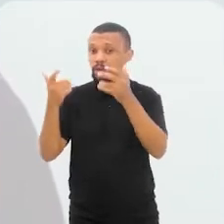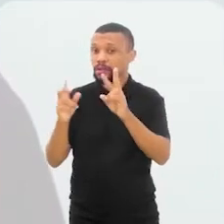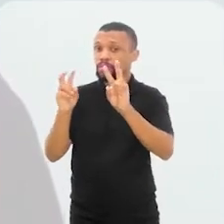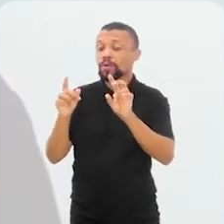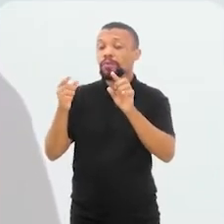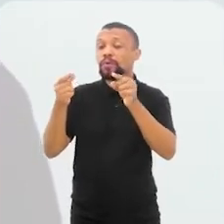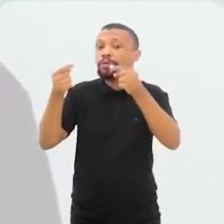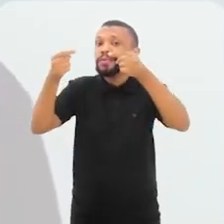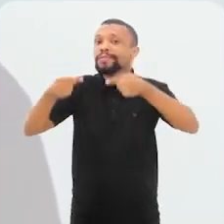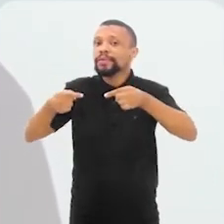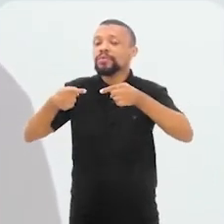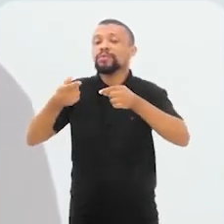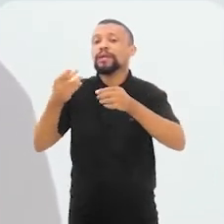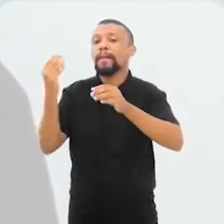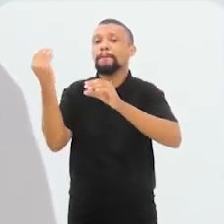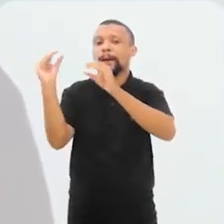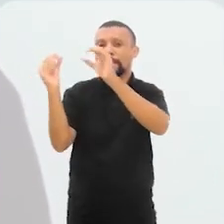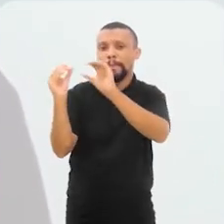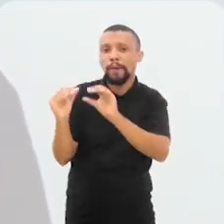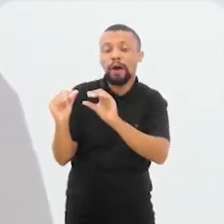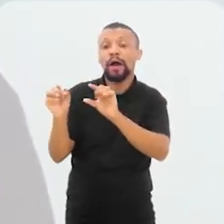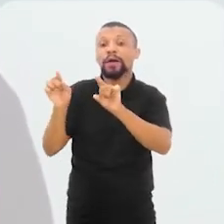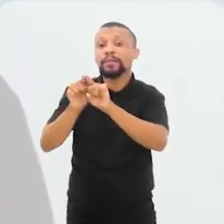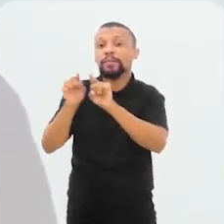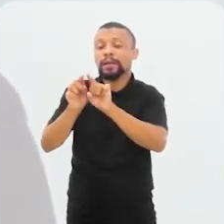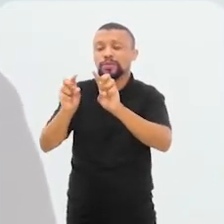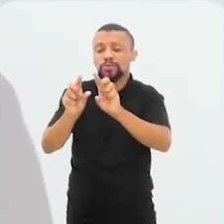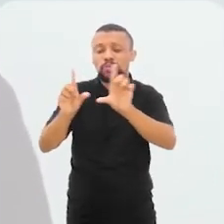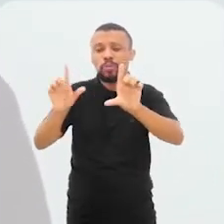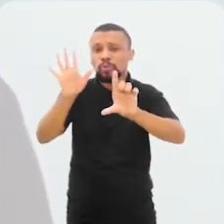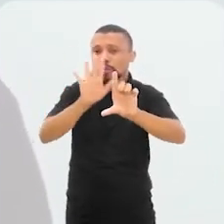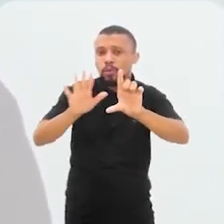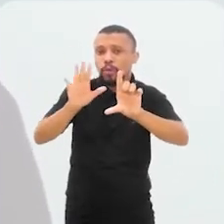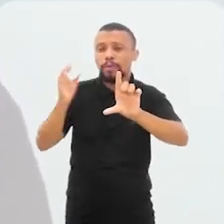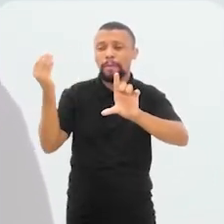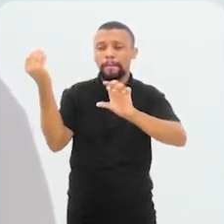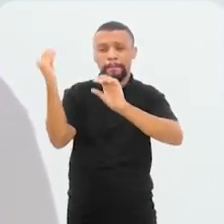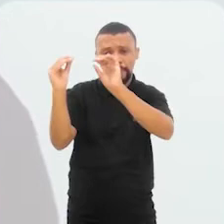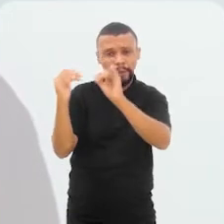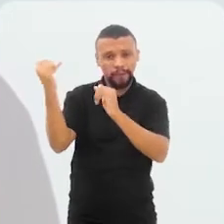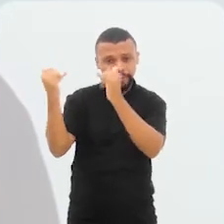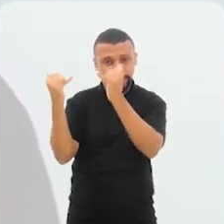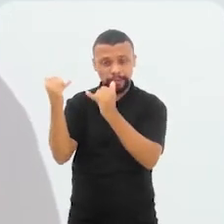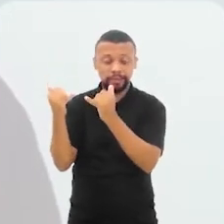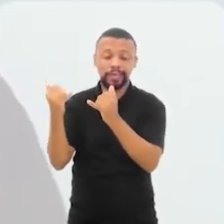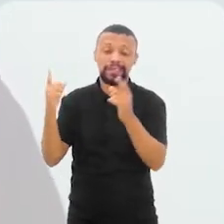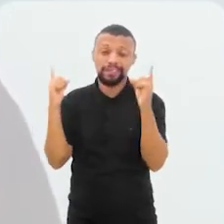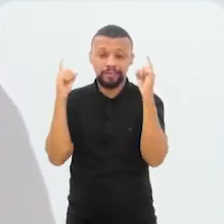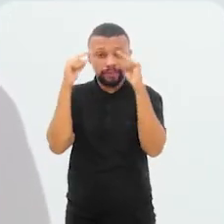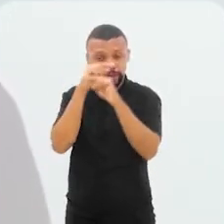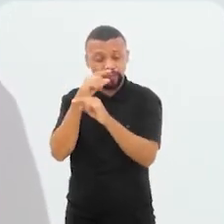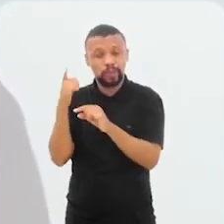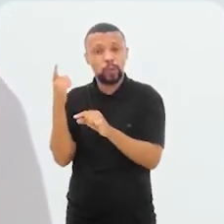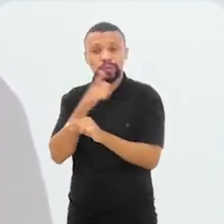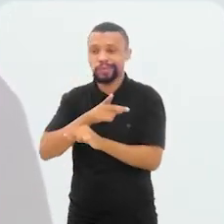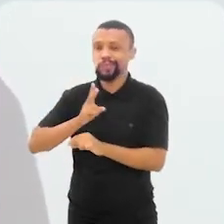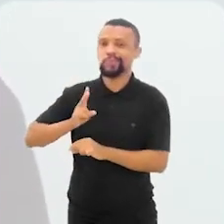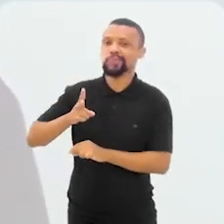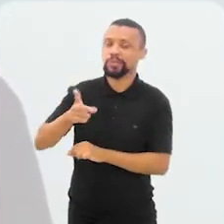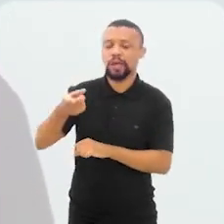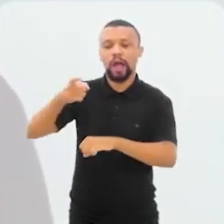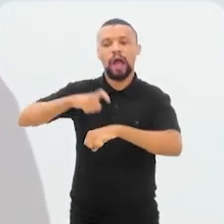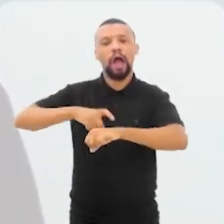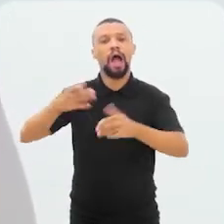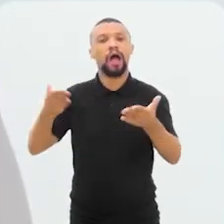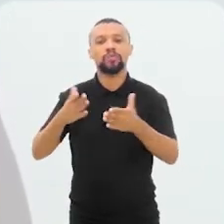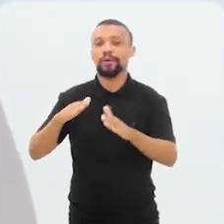da construção e da atuação permanente no observatório para cada dado que é colocado nesse banco de informações e se mantenha